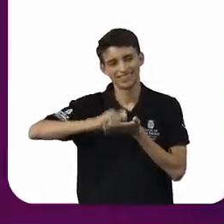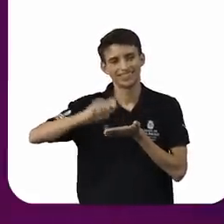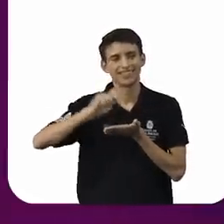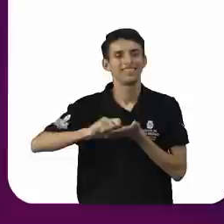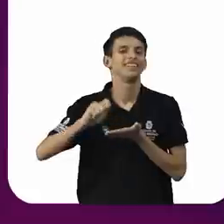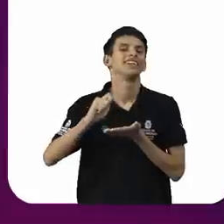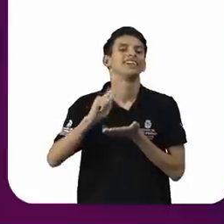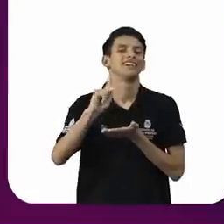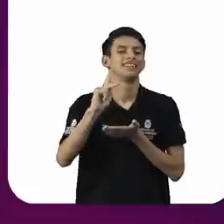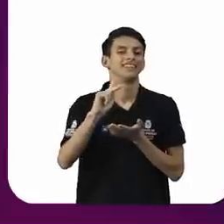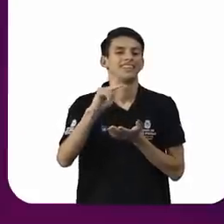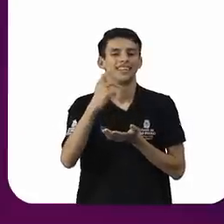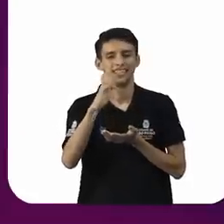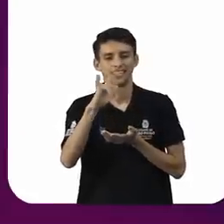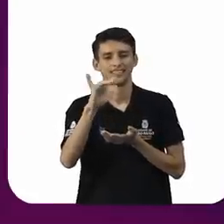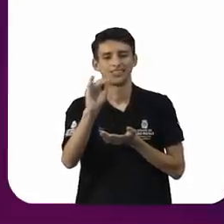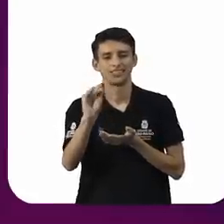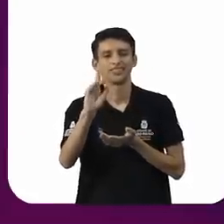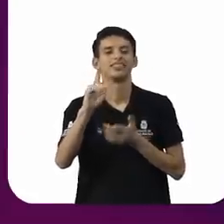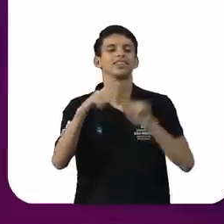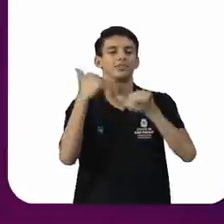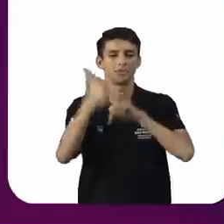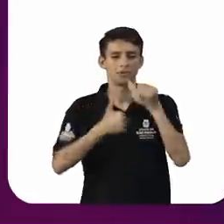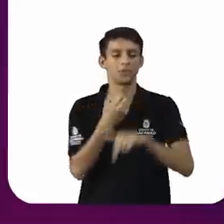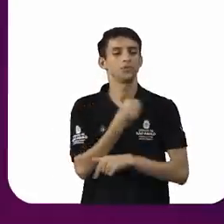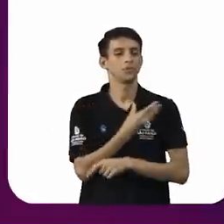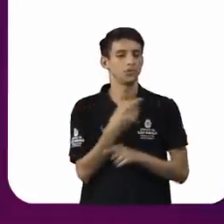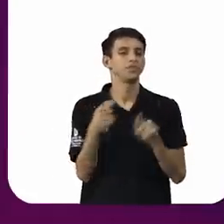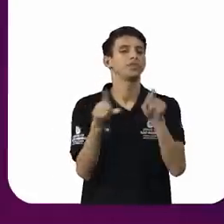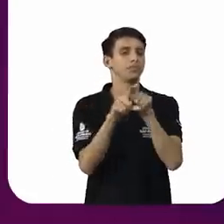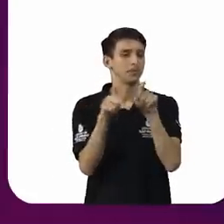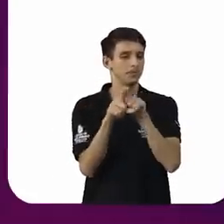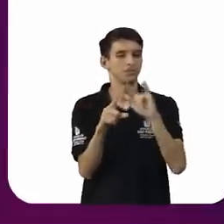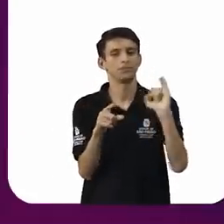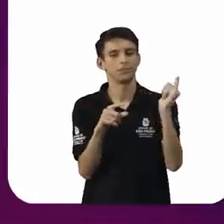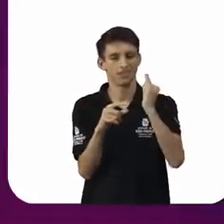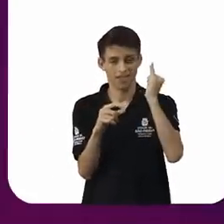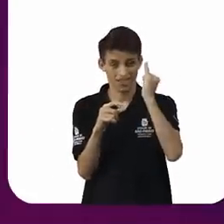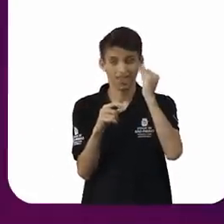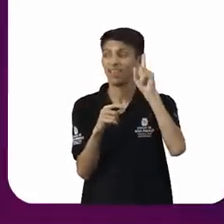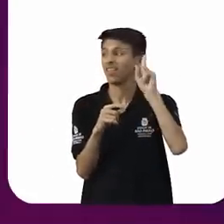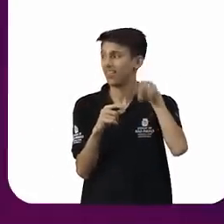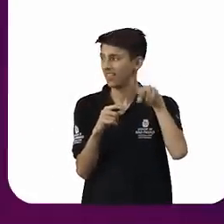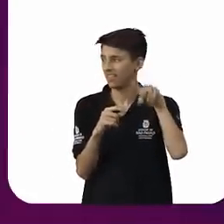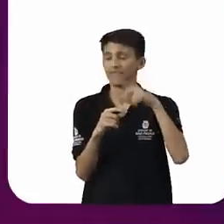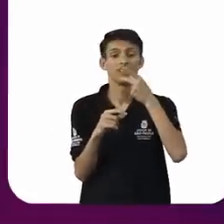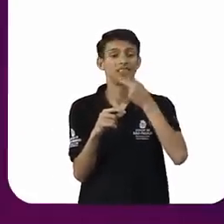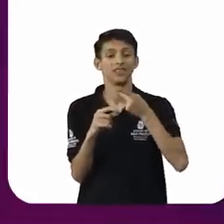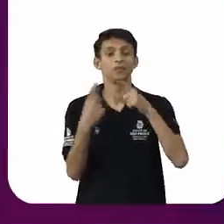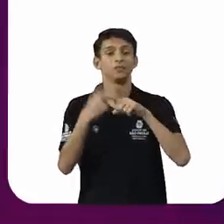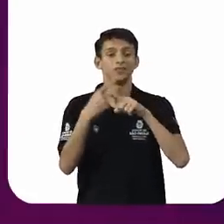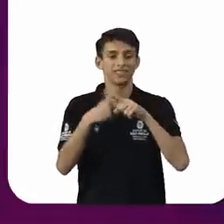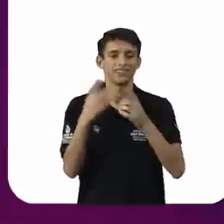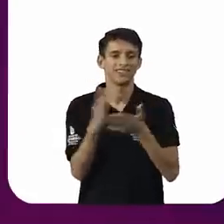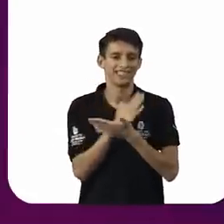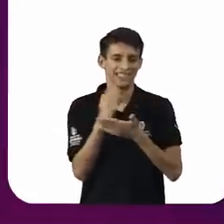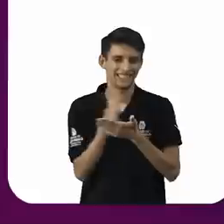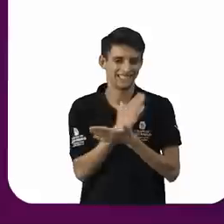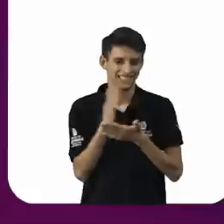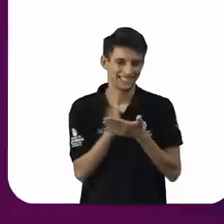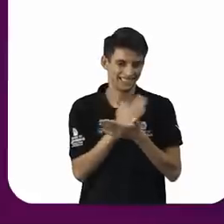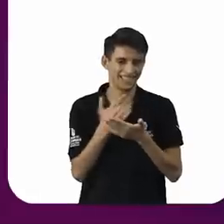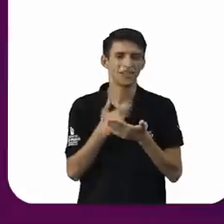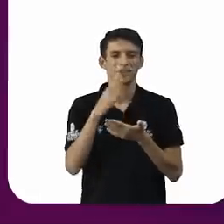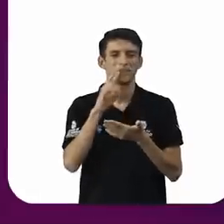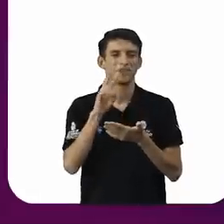ele tem um trabalho novo também, não é? Quer dizer, importantíssimo, que é uma, eu estou falando porque eu li o livro, eu fiz o prefácio,